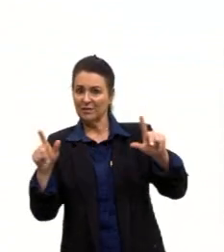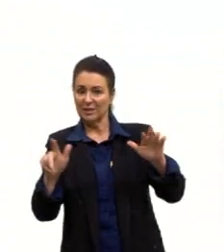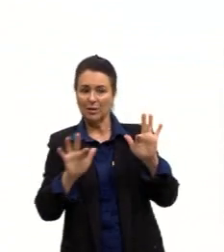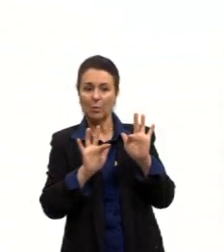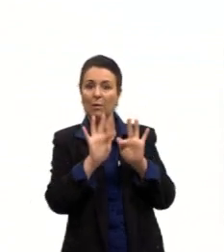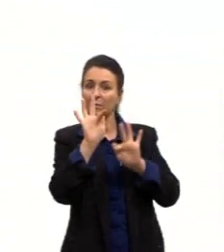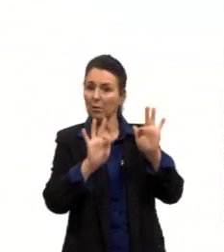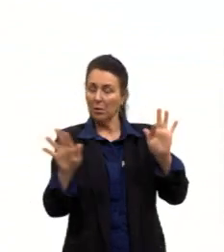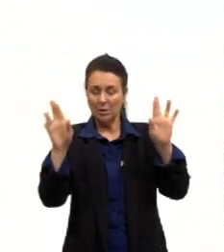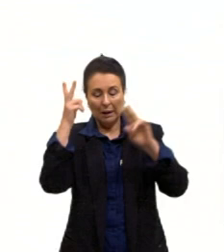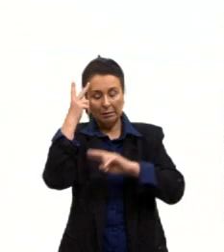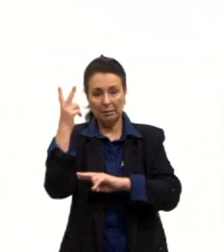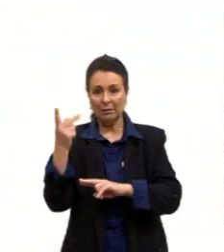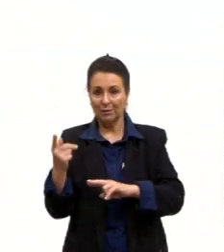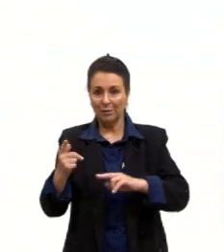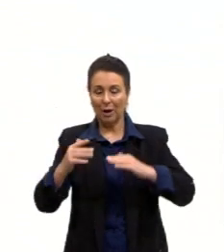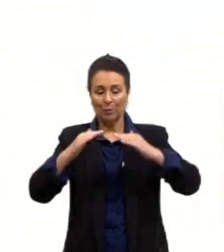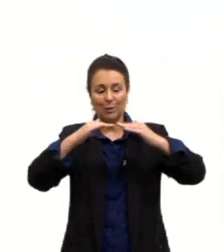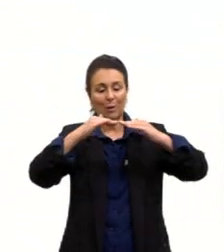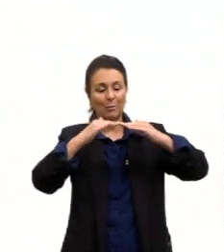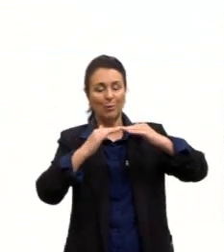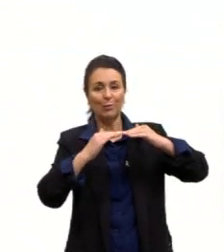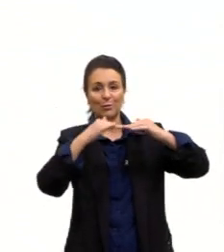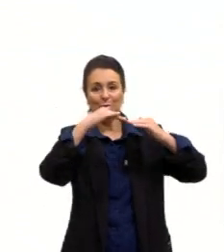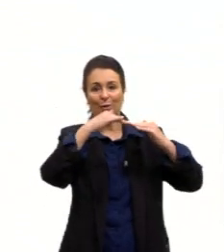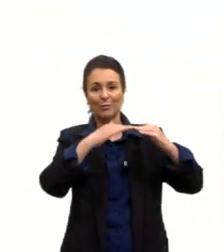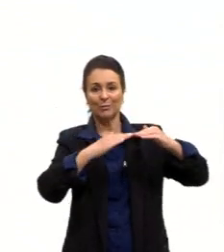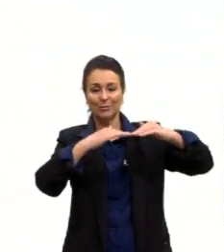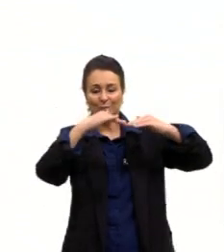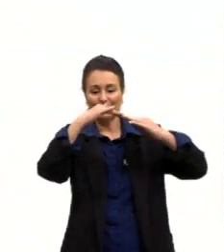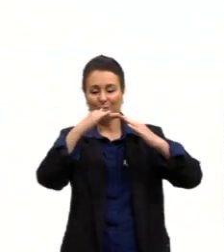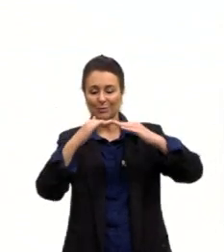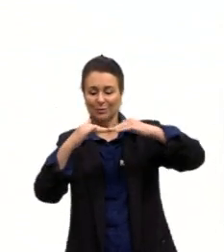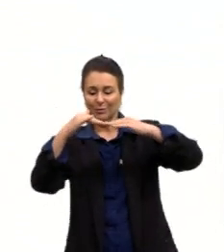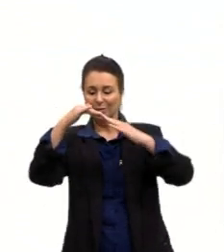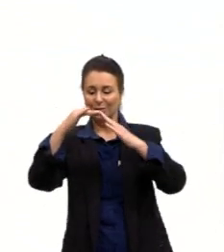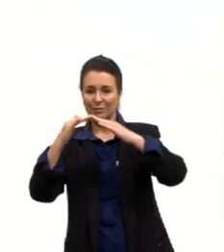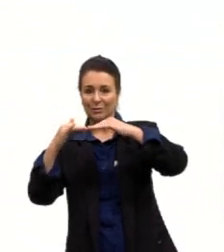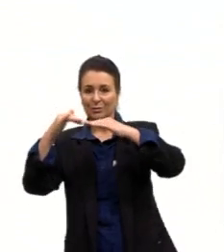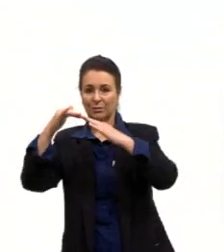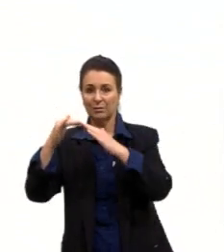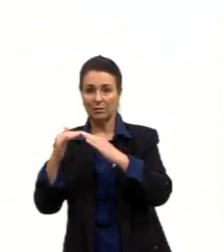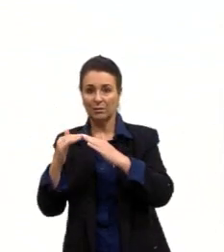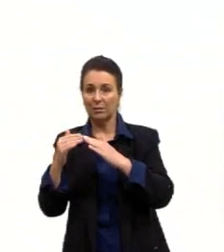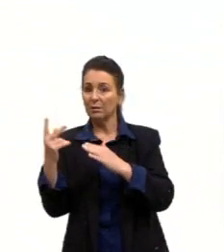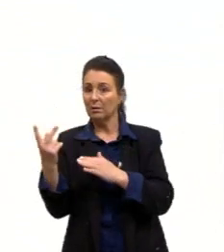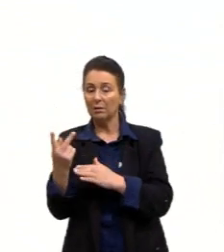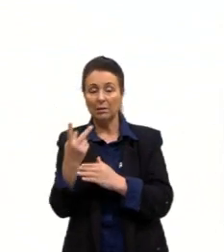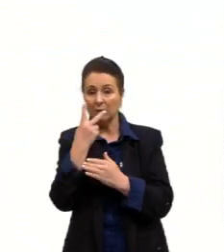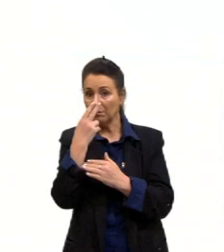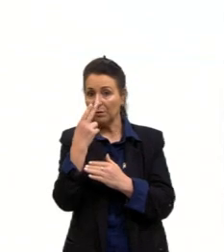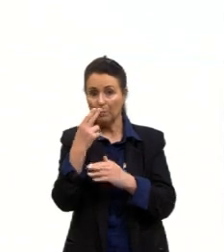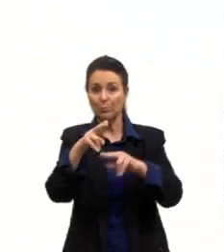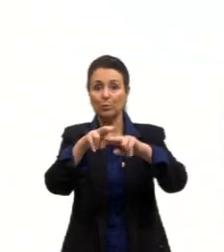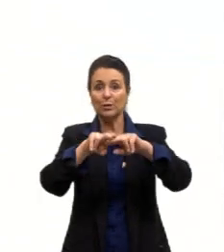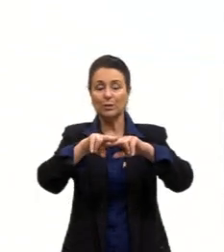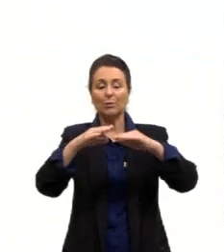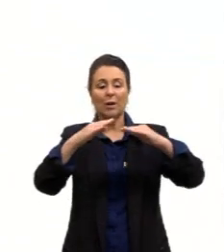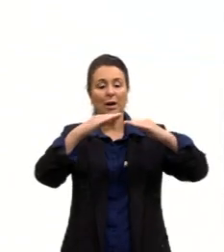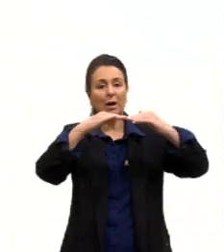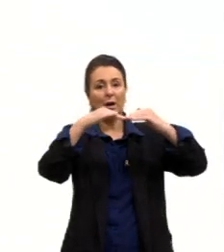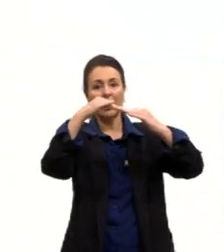natural da ponte isso é importante então ele gerou uma frequência igualzinha a que a ponte tinha natural